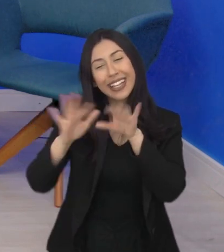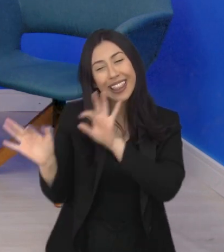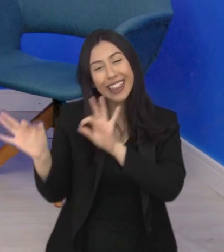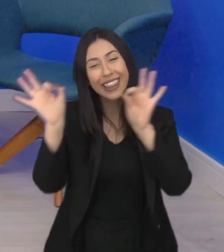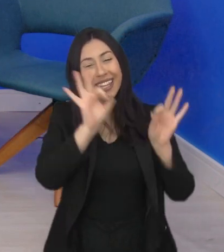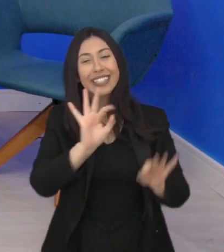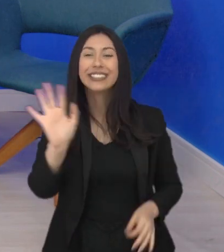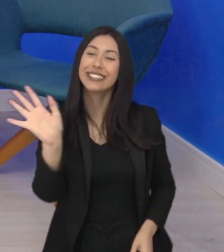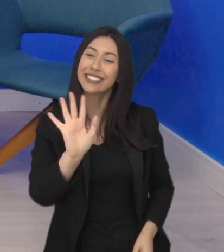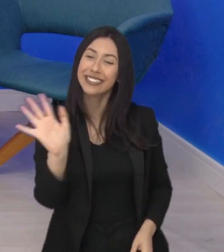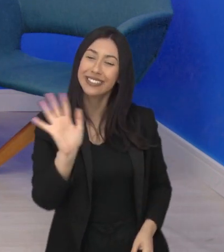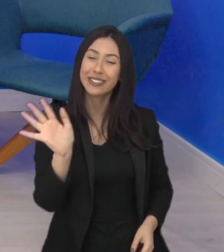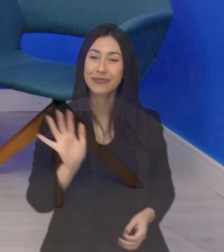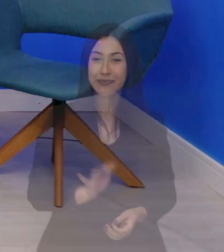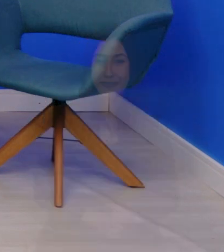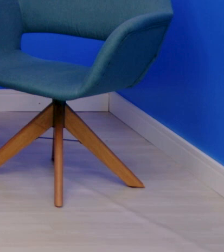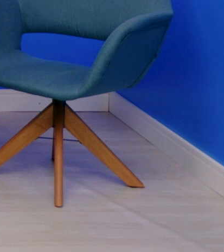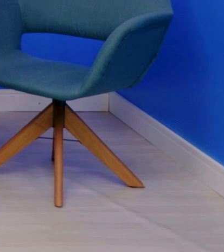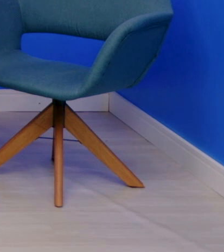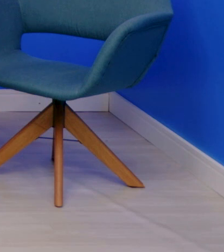sua audiência até semana que vem